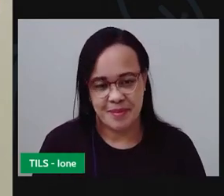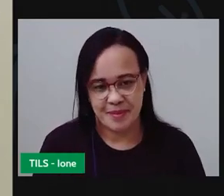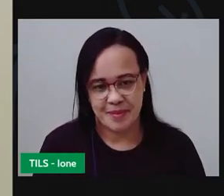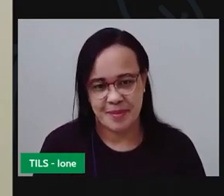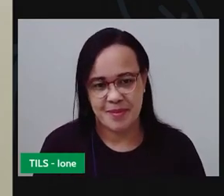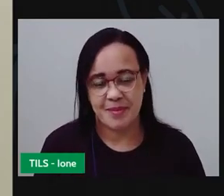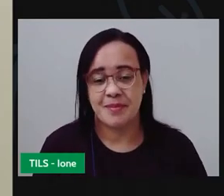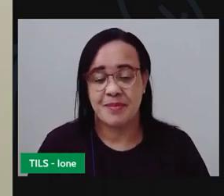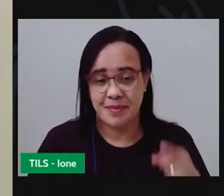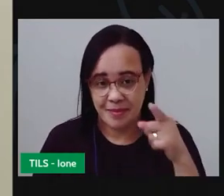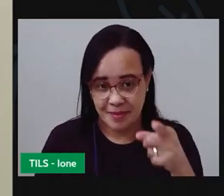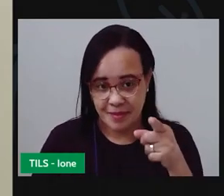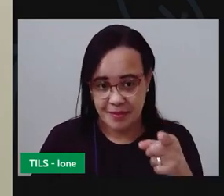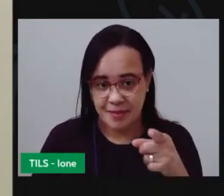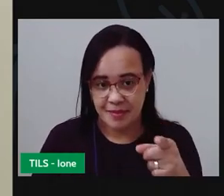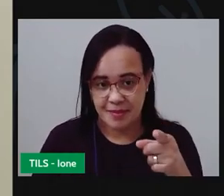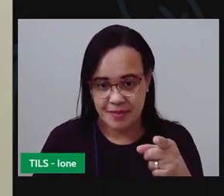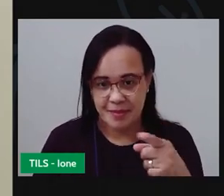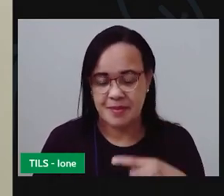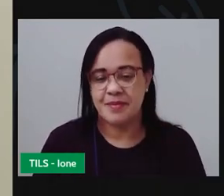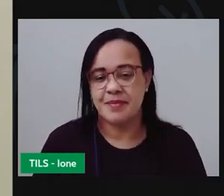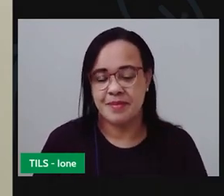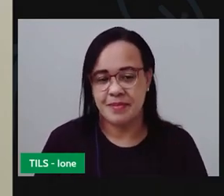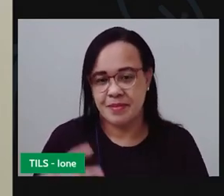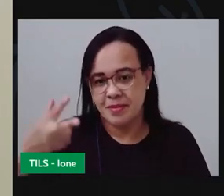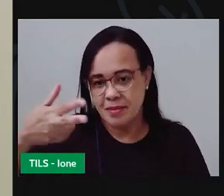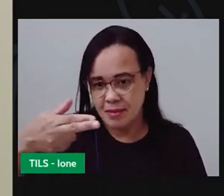deu um outro corte aqui